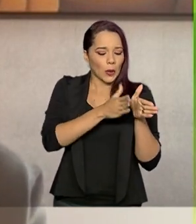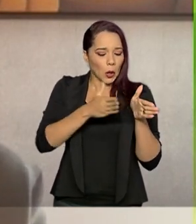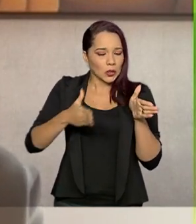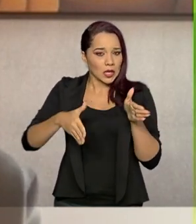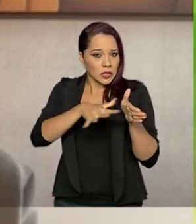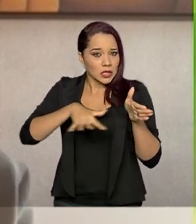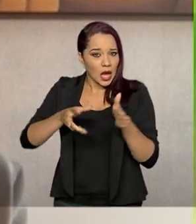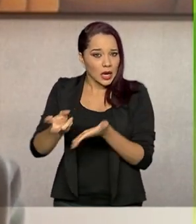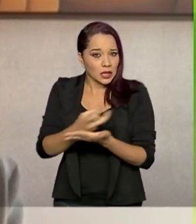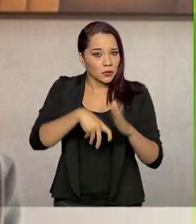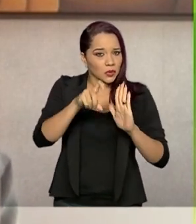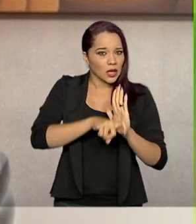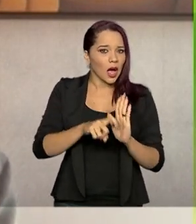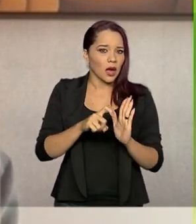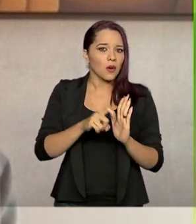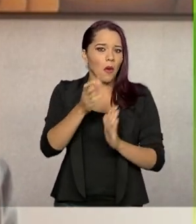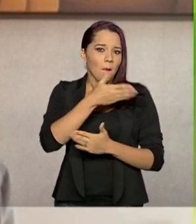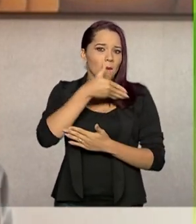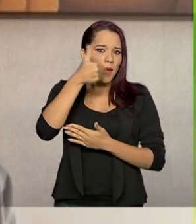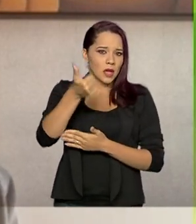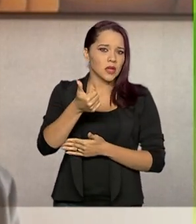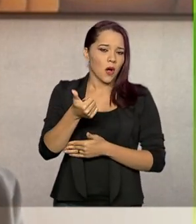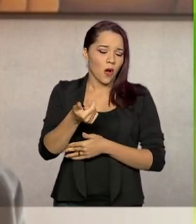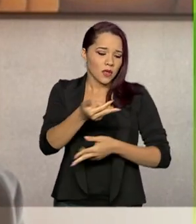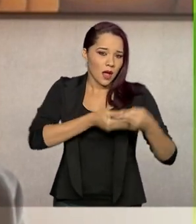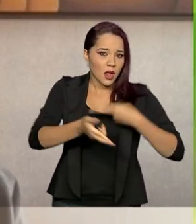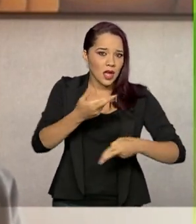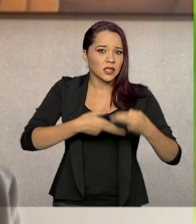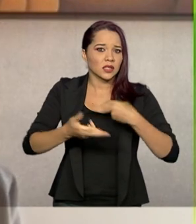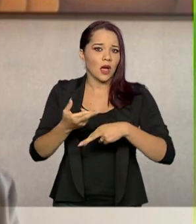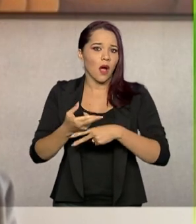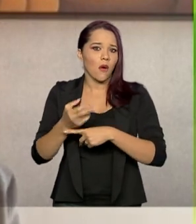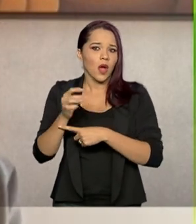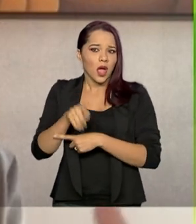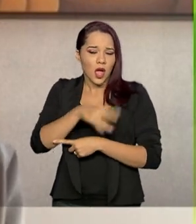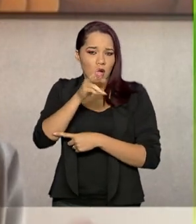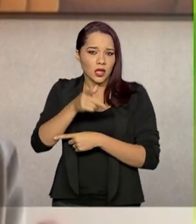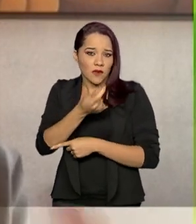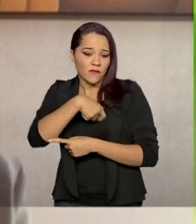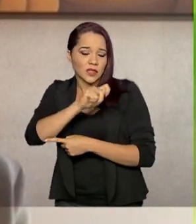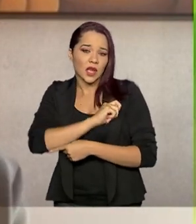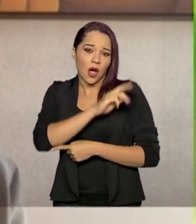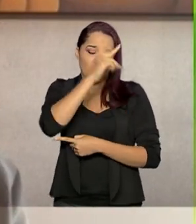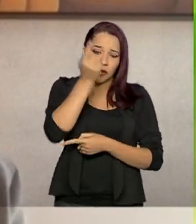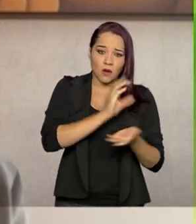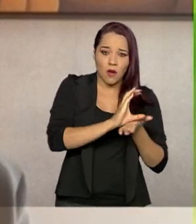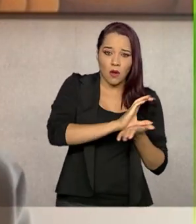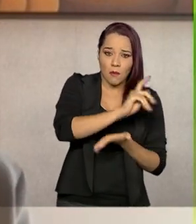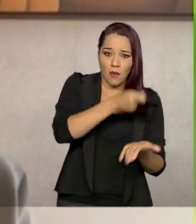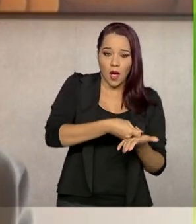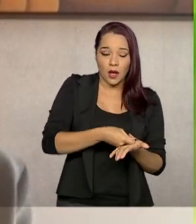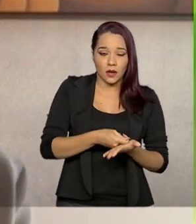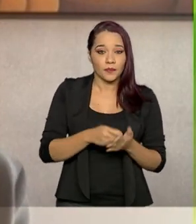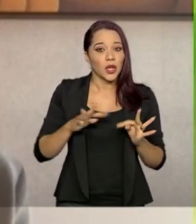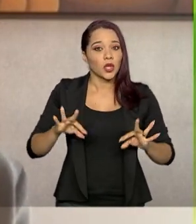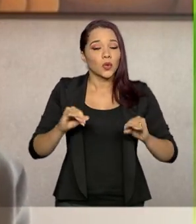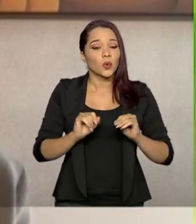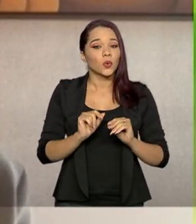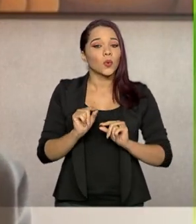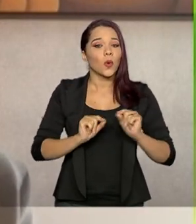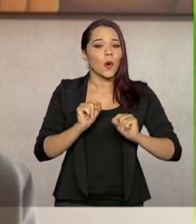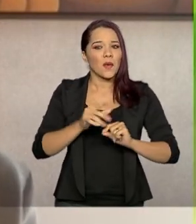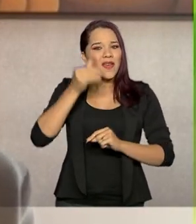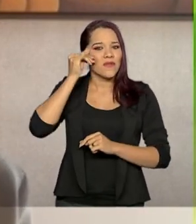tributário mais amigável da perspectiva da relação entre fisco e contribuinte e tudo isso sem fazer com que a gente